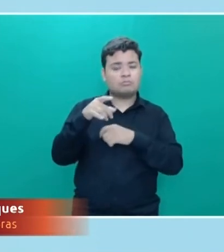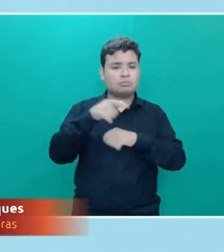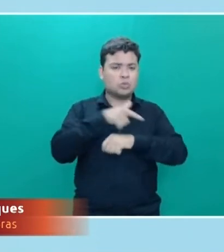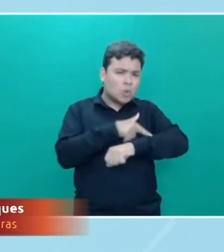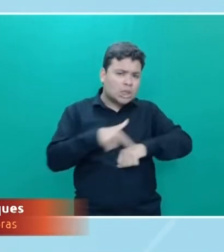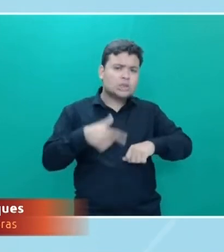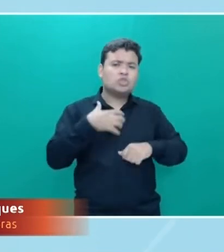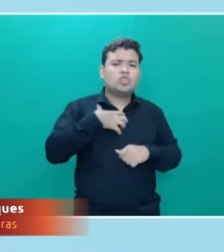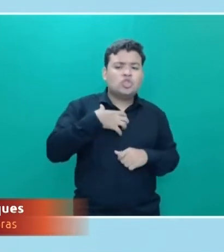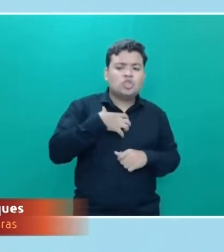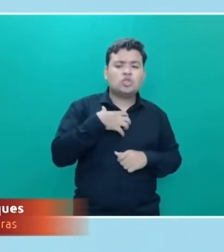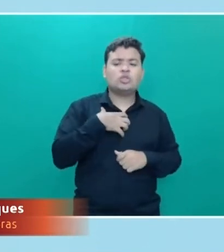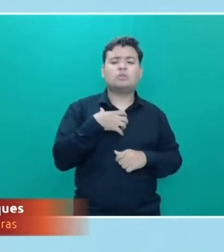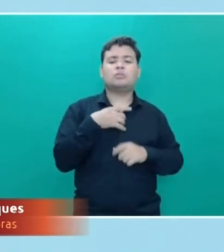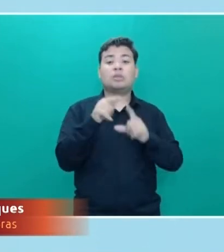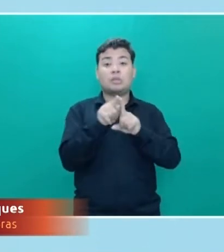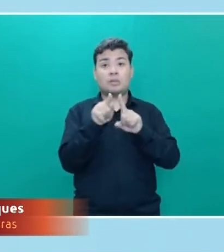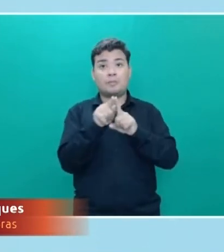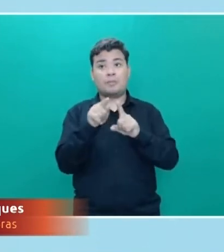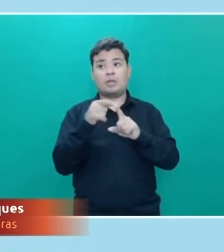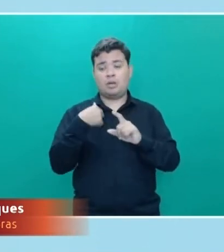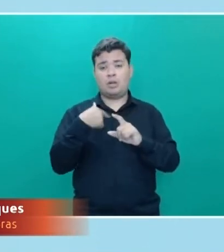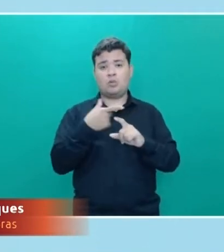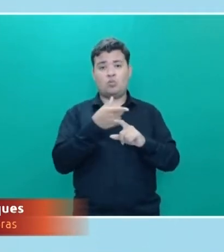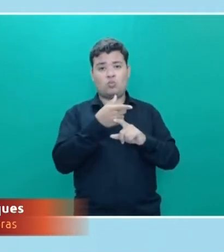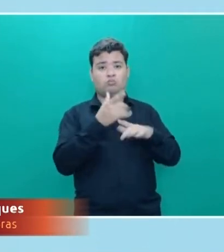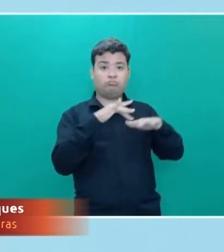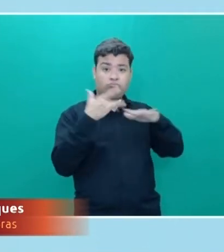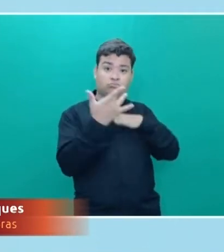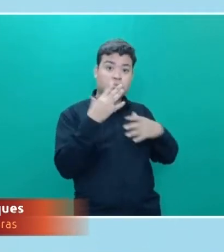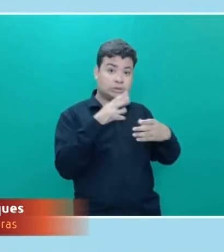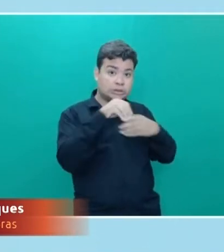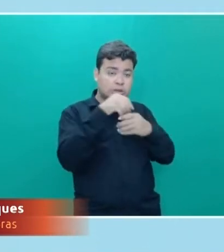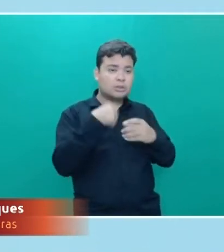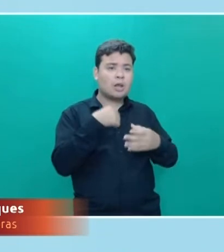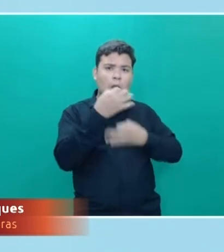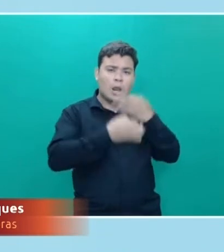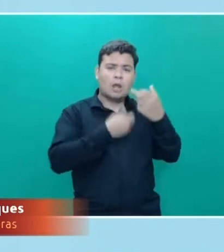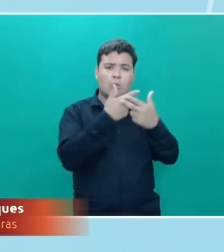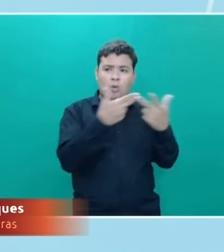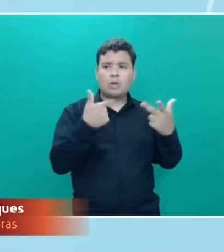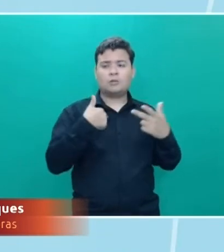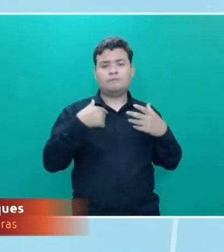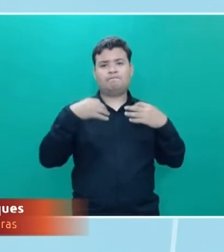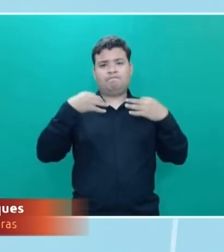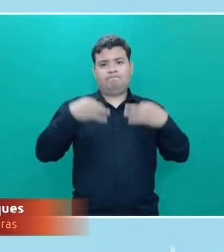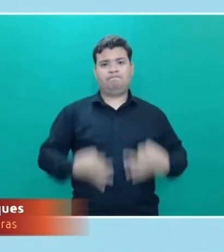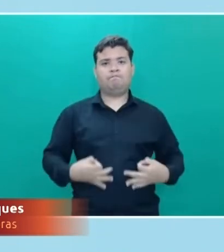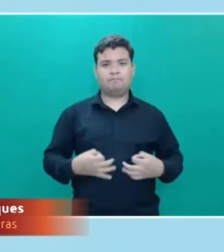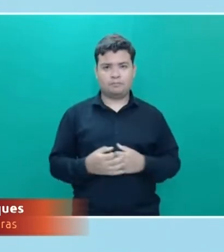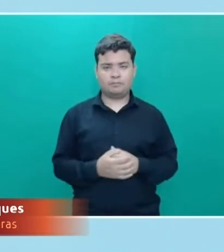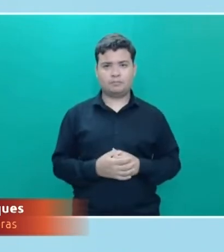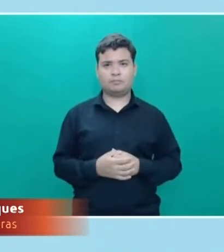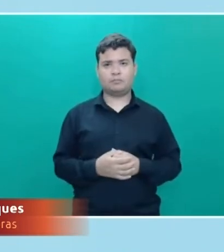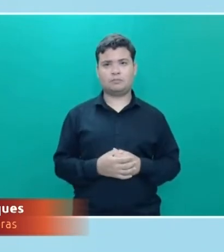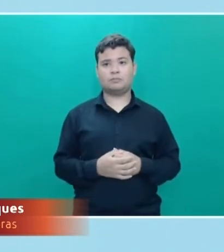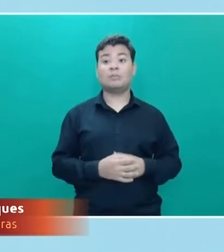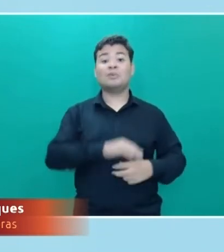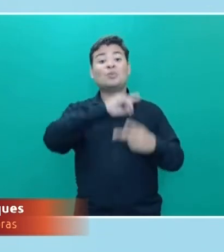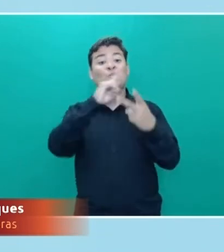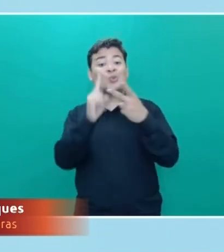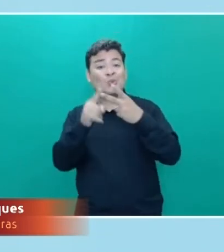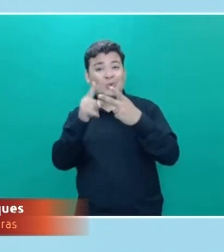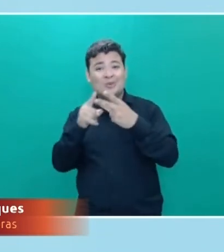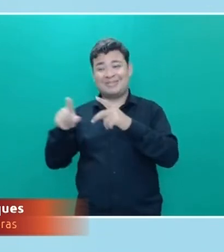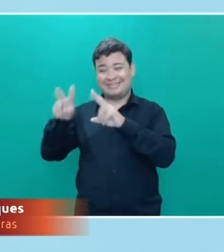né, de você saber se comportar na rede social. Voltando à questão dois, que é a questão dos